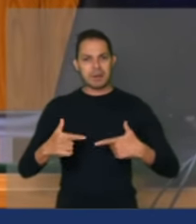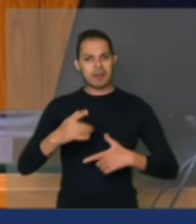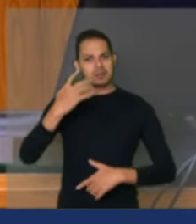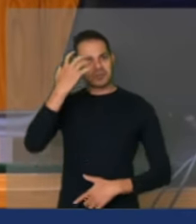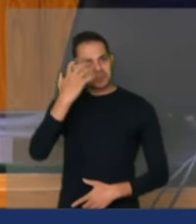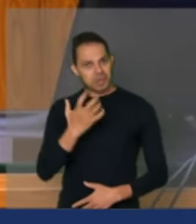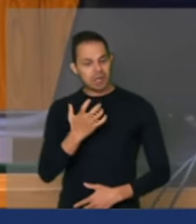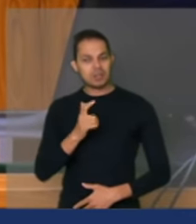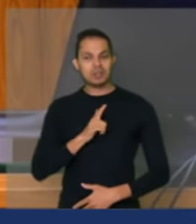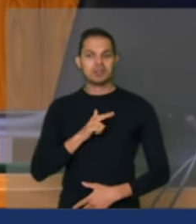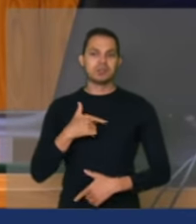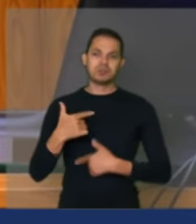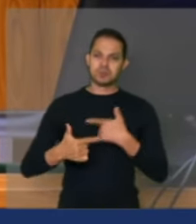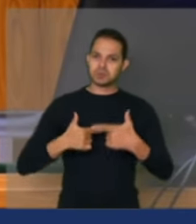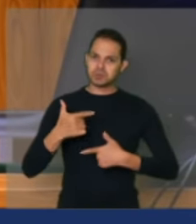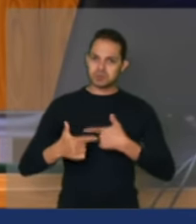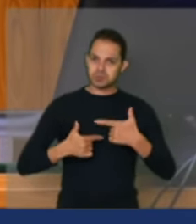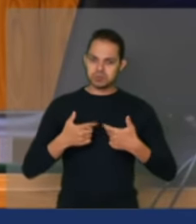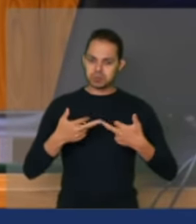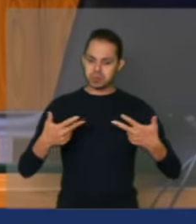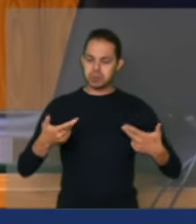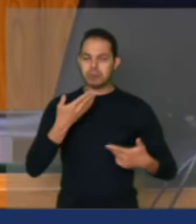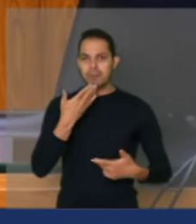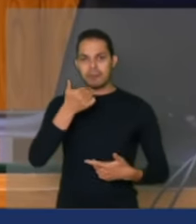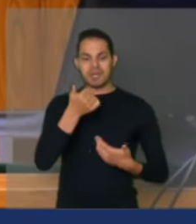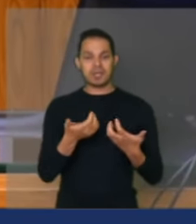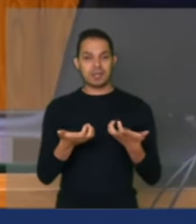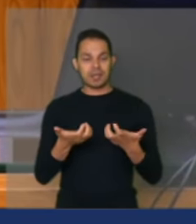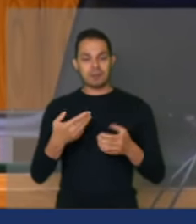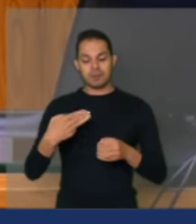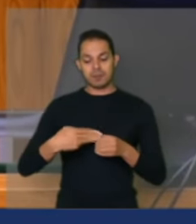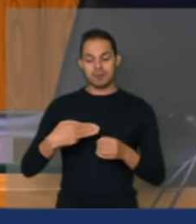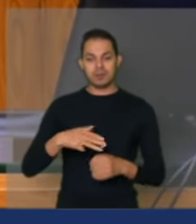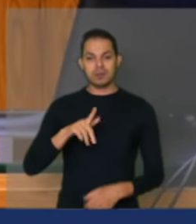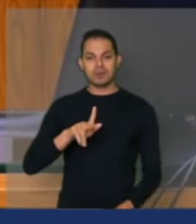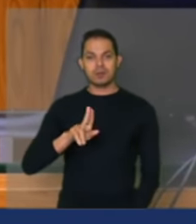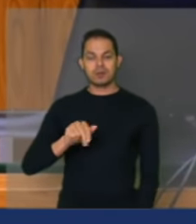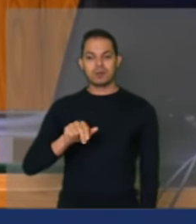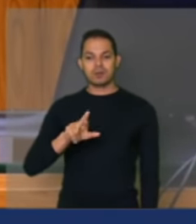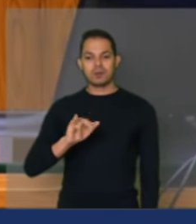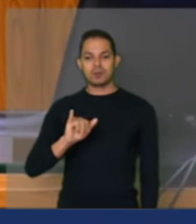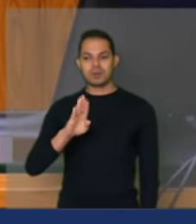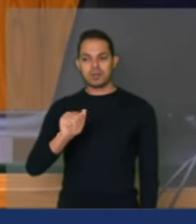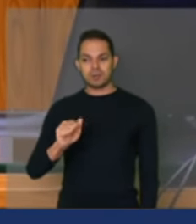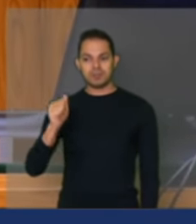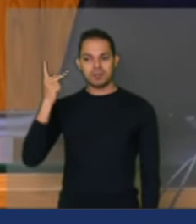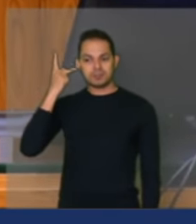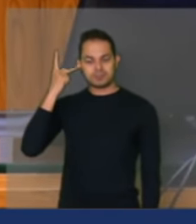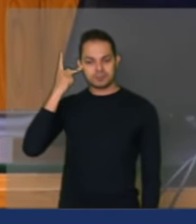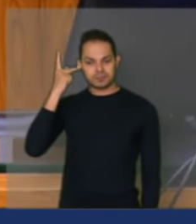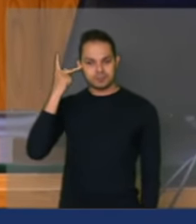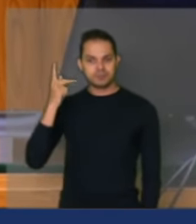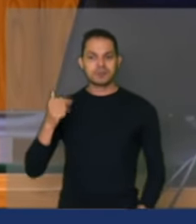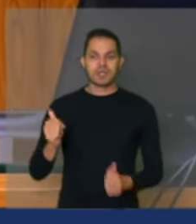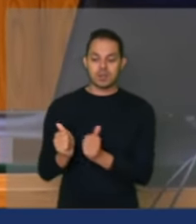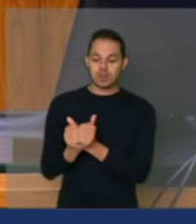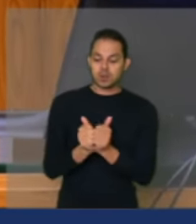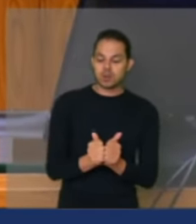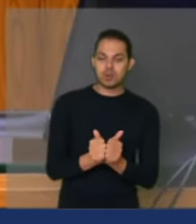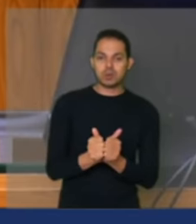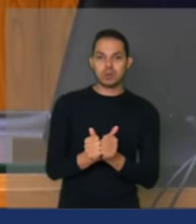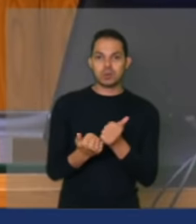trabalhando, reivindicando benfeitorias para o município de Guariba, no estado de São Paulo. Está acompanhado do